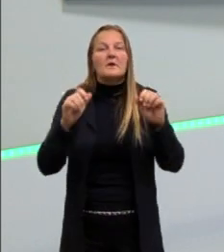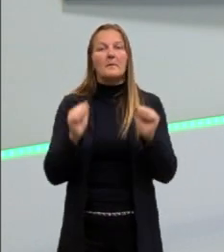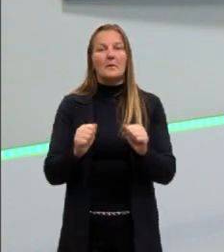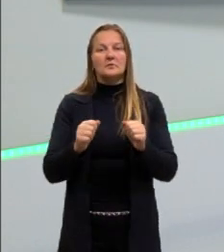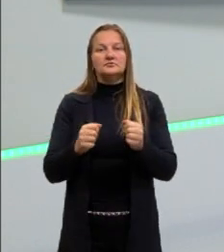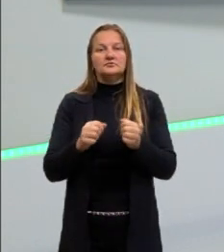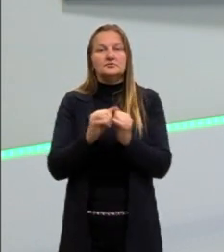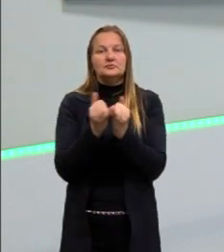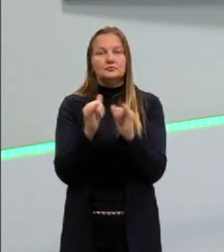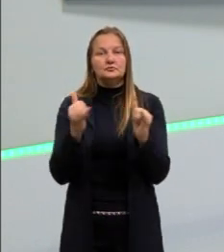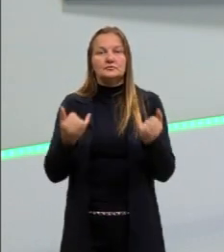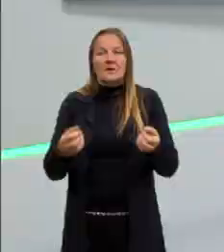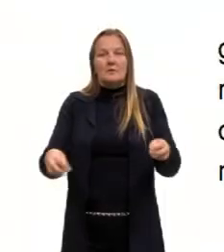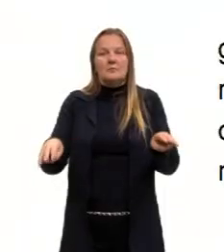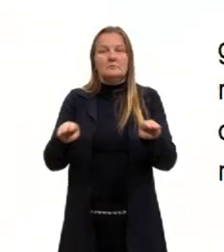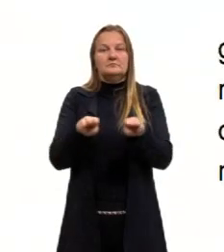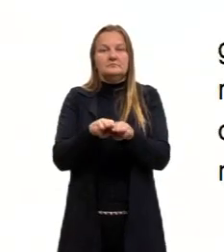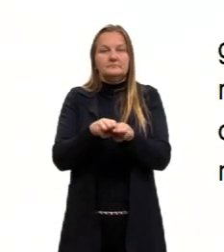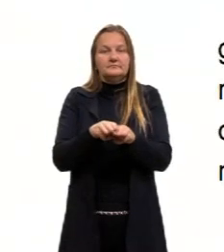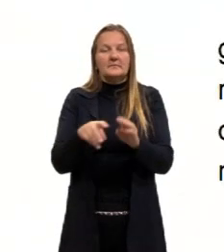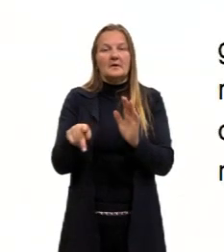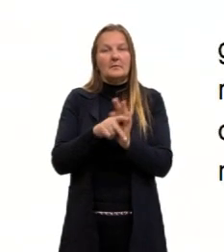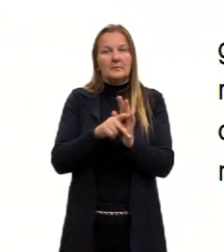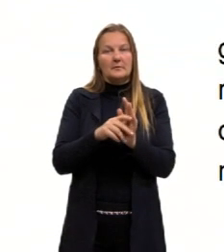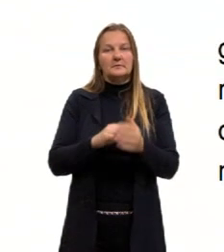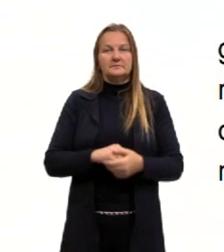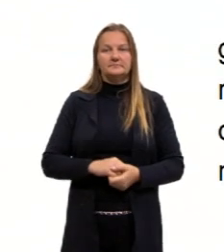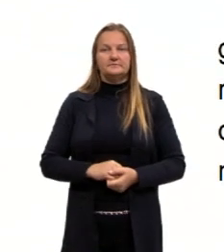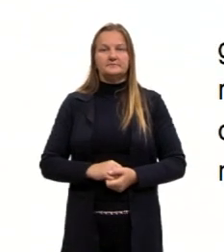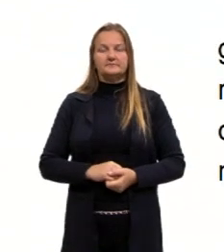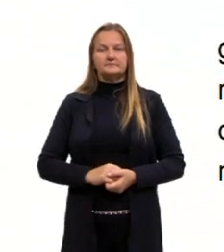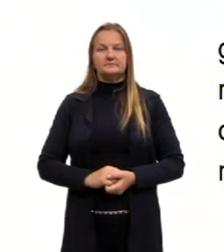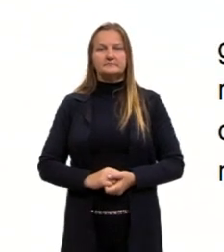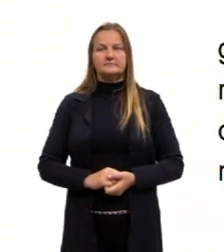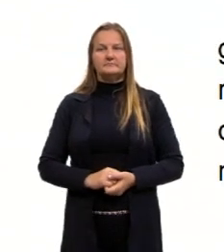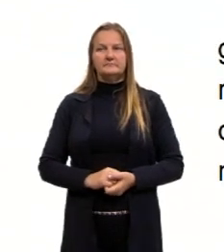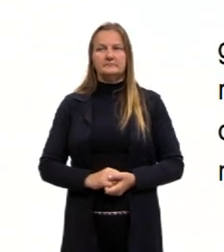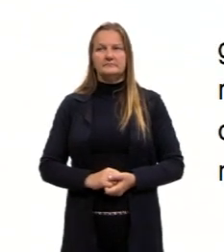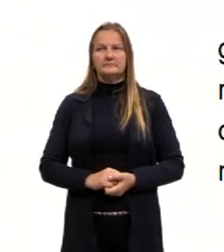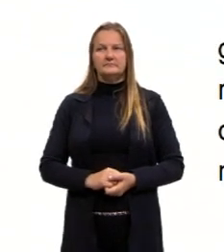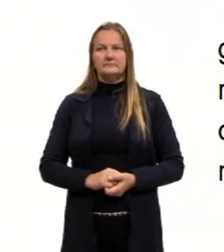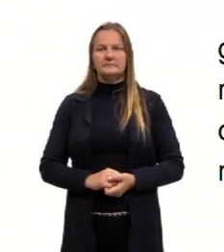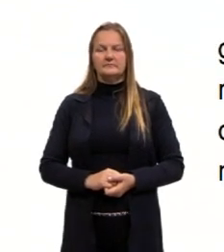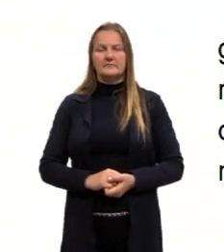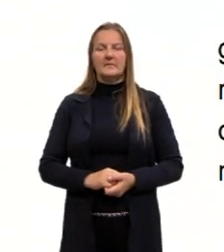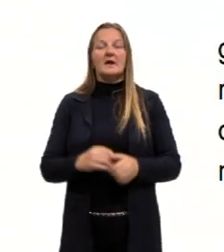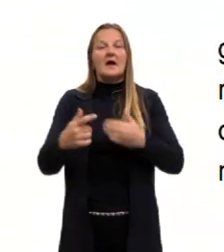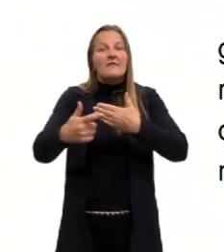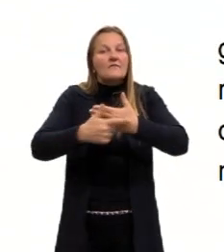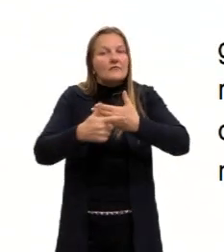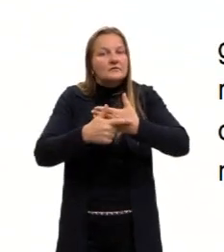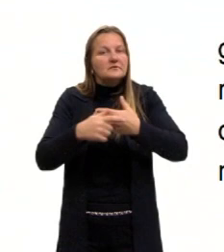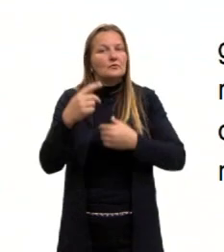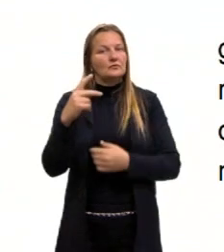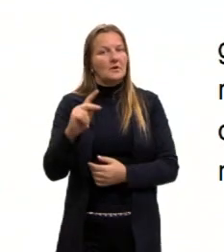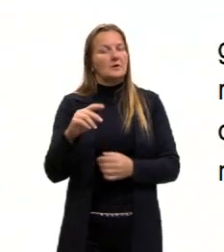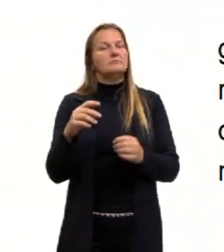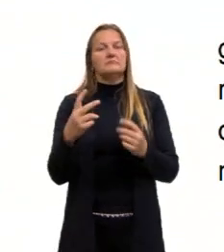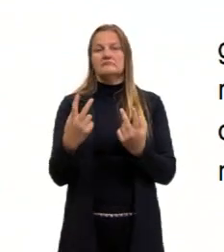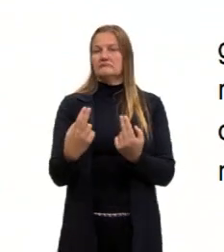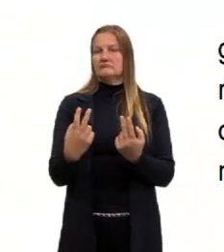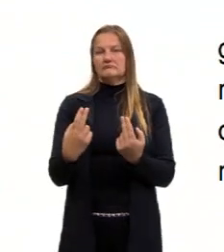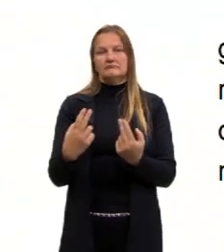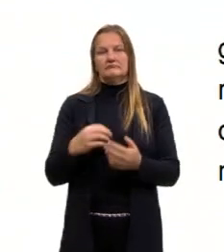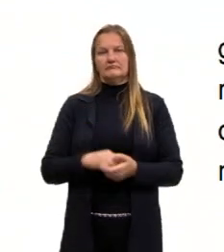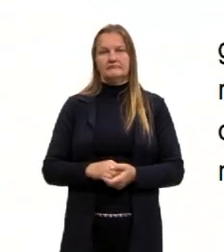acaba tendo uma funcionalidade um pouco maior do que o sonar, certo? Mas a função, como a gente está usando, digamos,